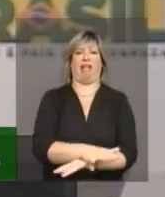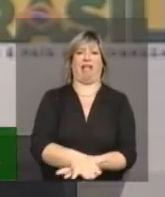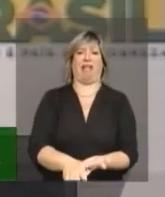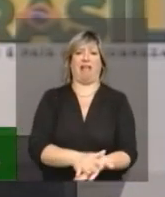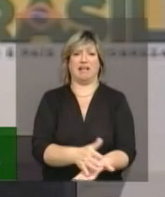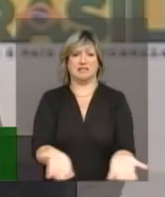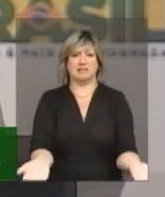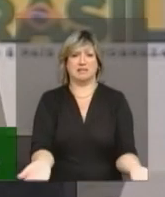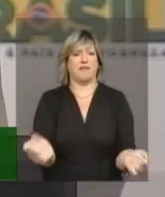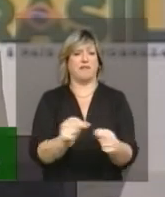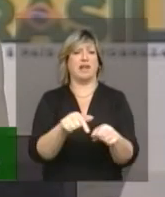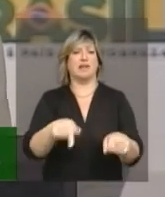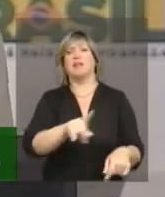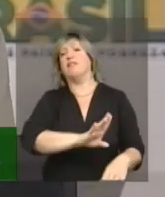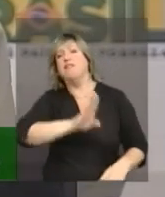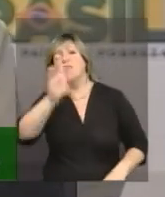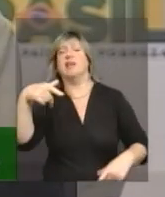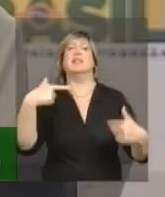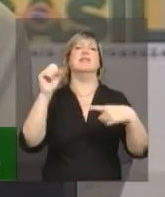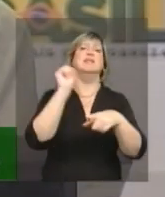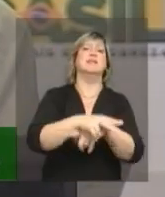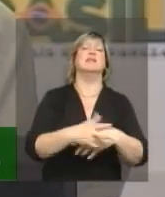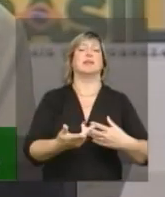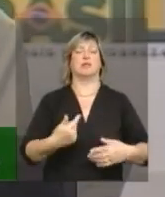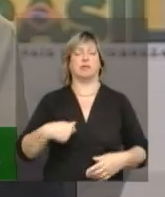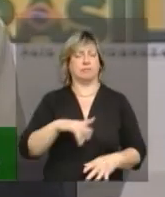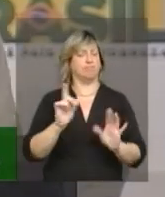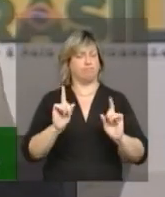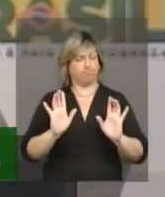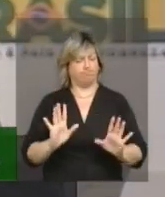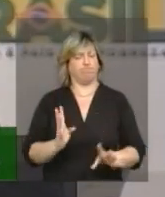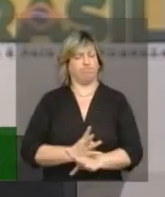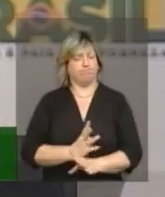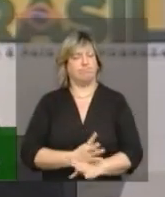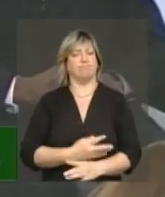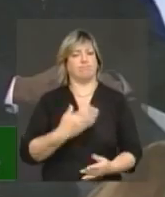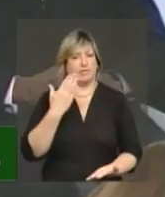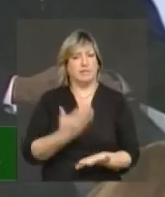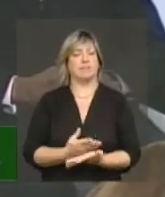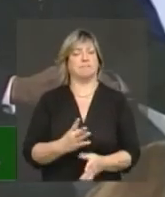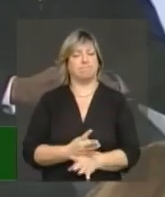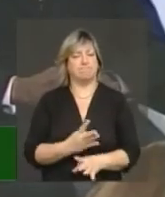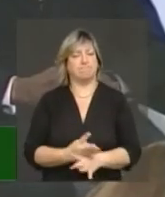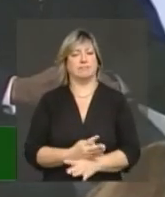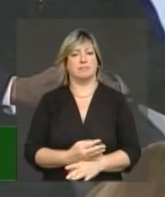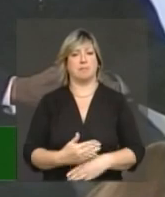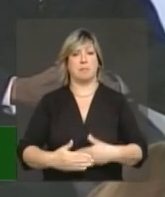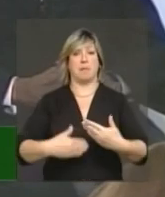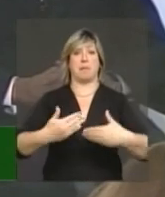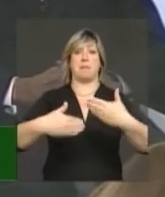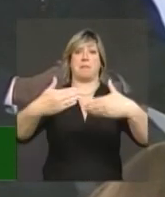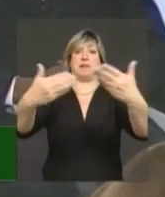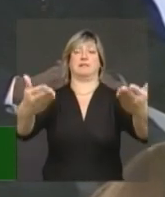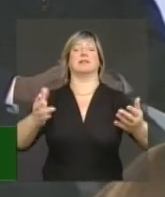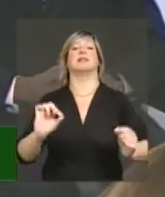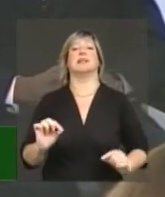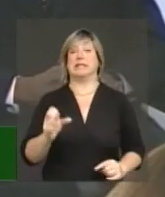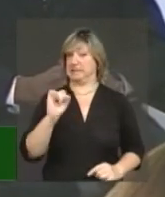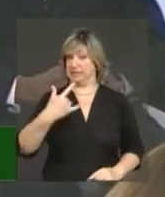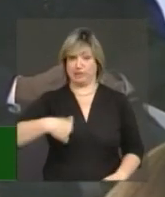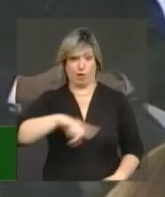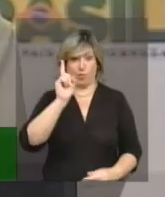fazendo isso, vai para o mercado de trabalho e nós acreditando. Nós não, vamos ficar ali, nós vamos acreditar no que estamos fazendo. Porque se nós não